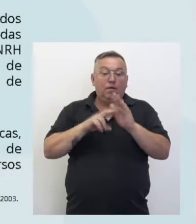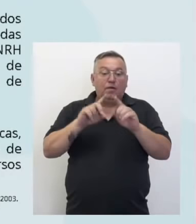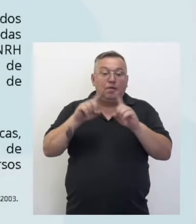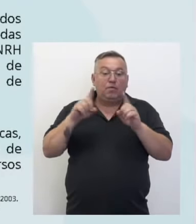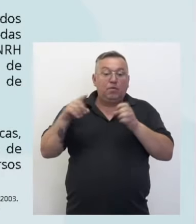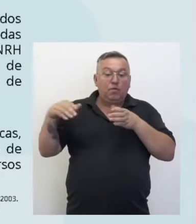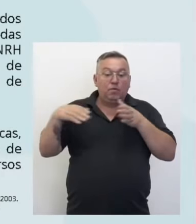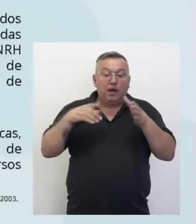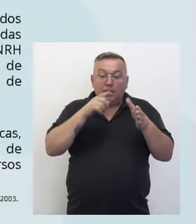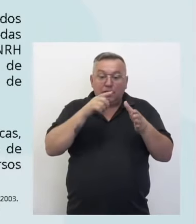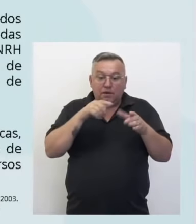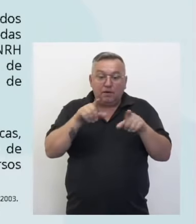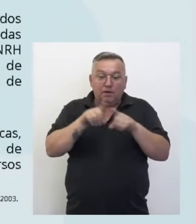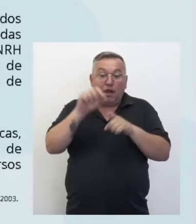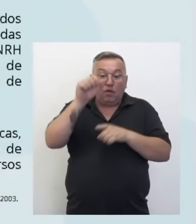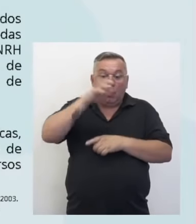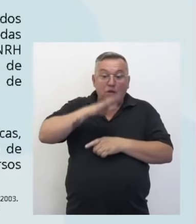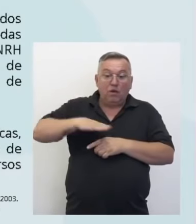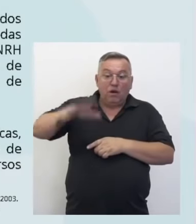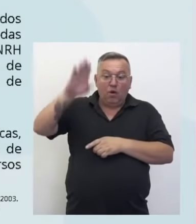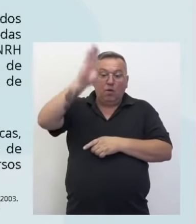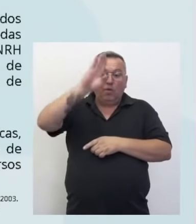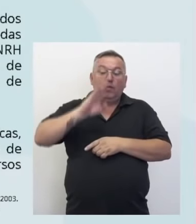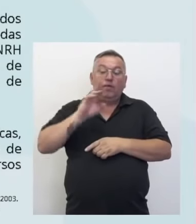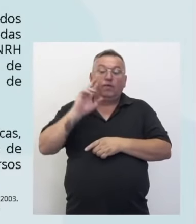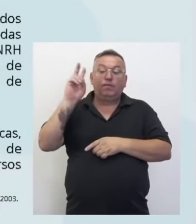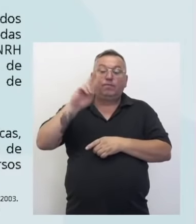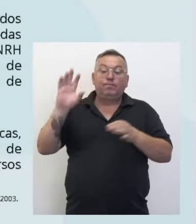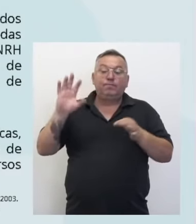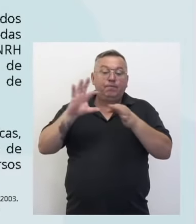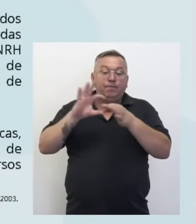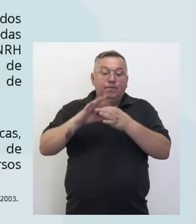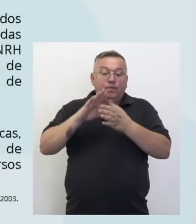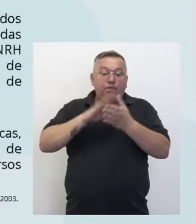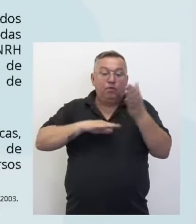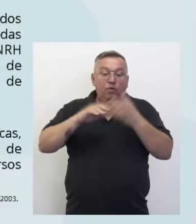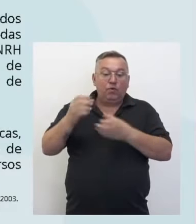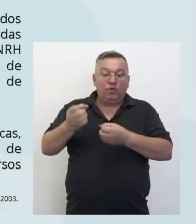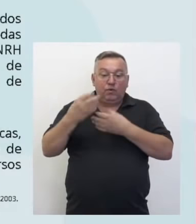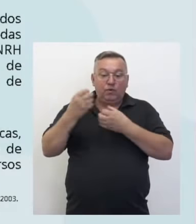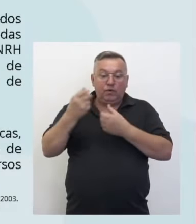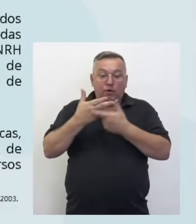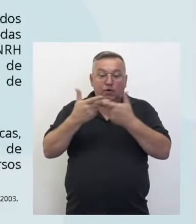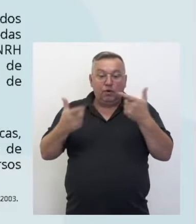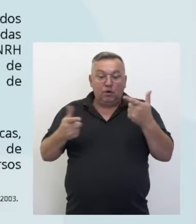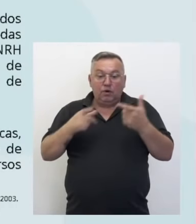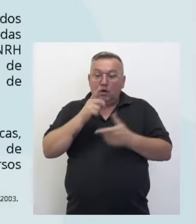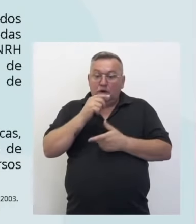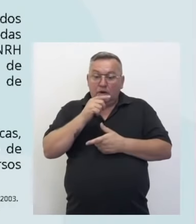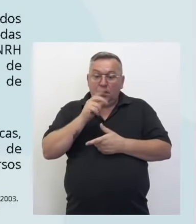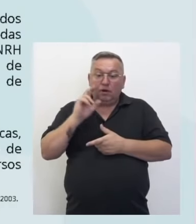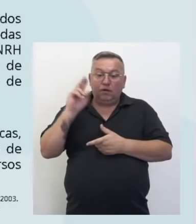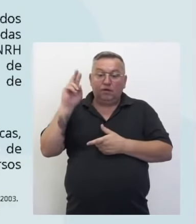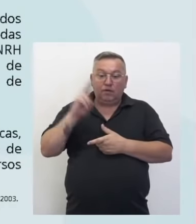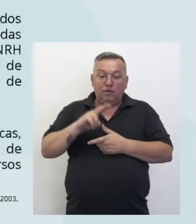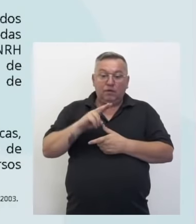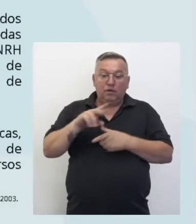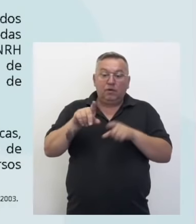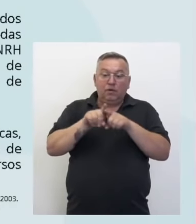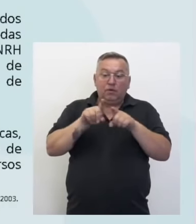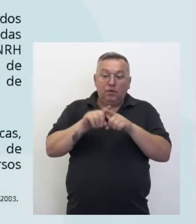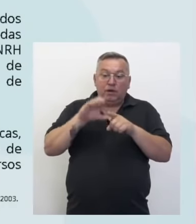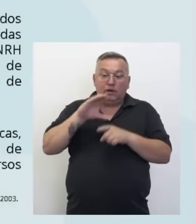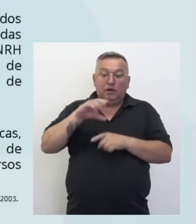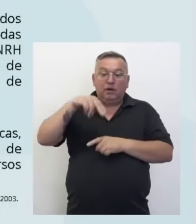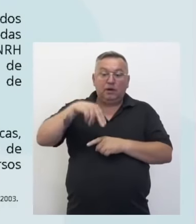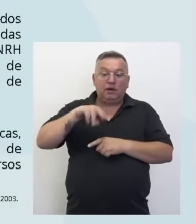bacia em âmbito nacional, visando a integração das informações e recursos hídricos e considerando